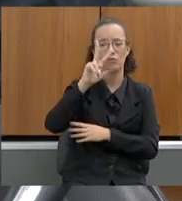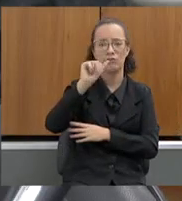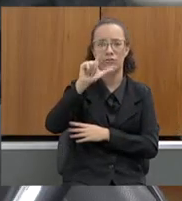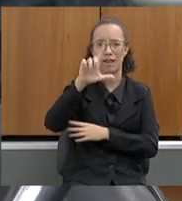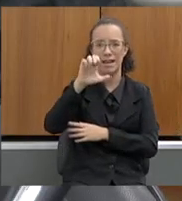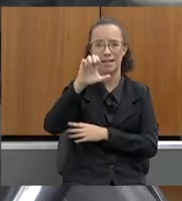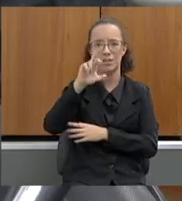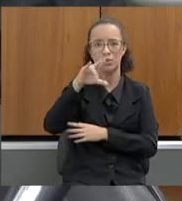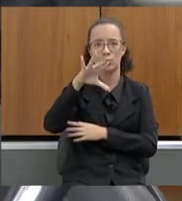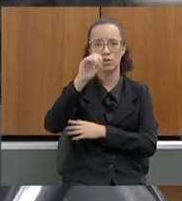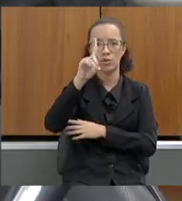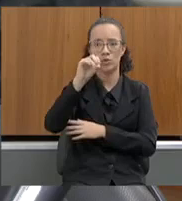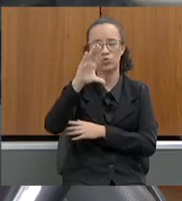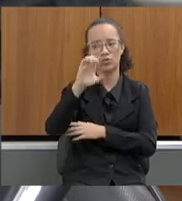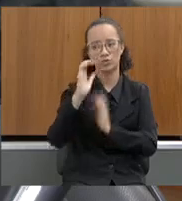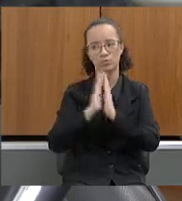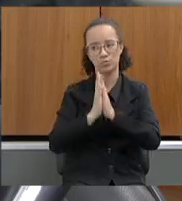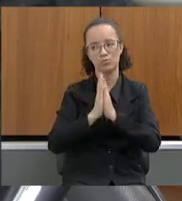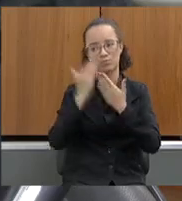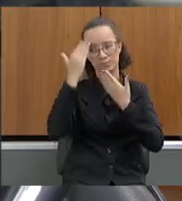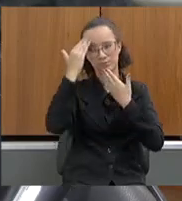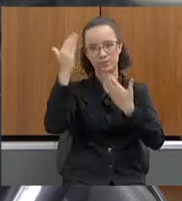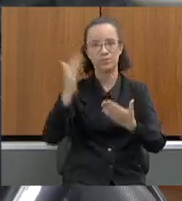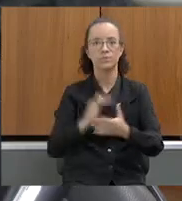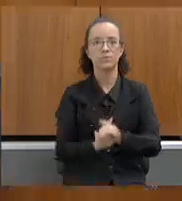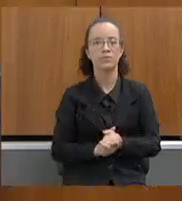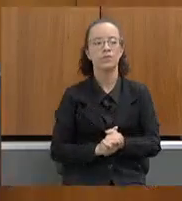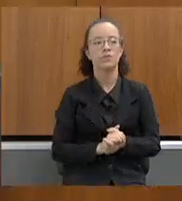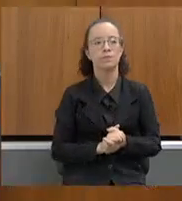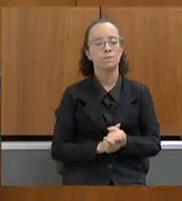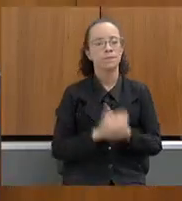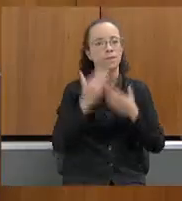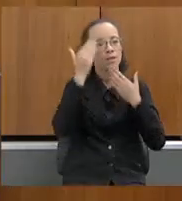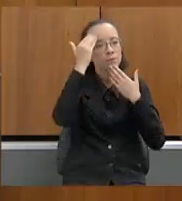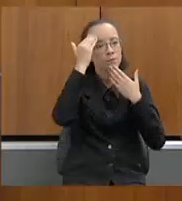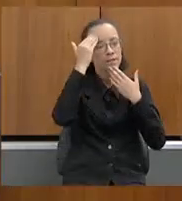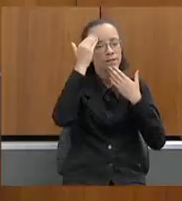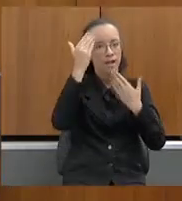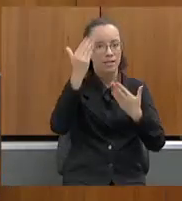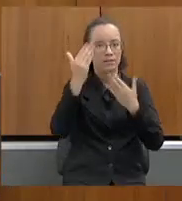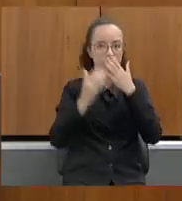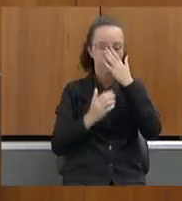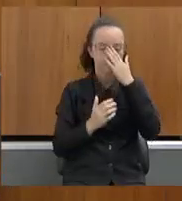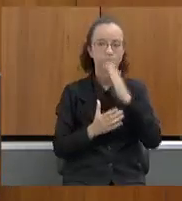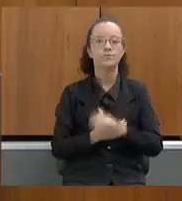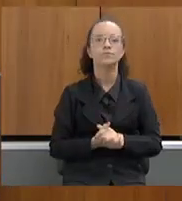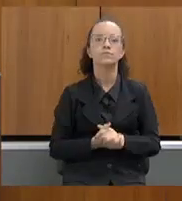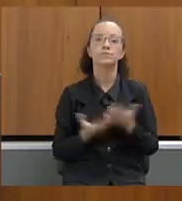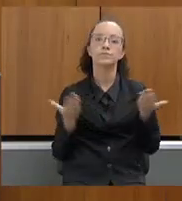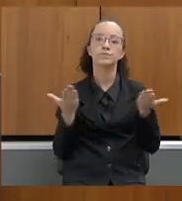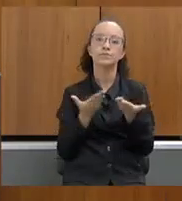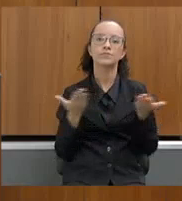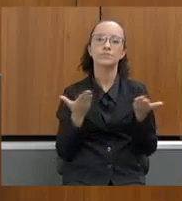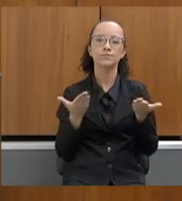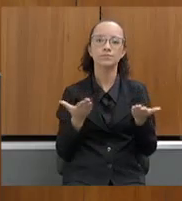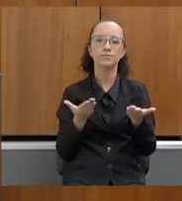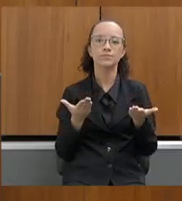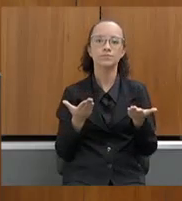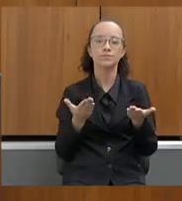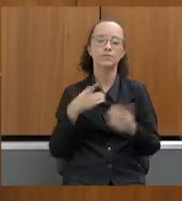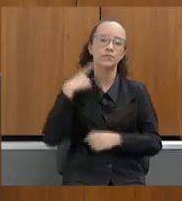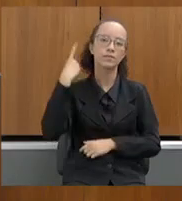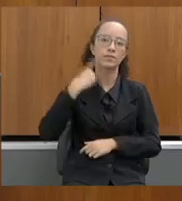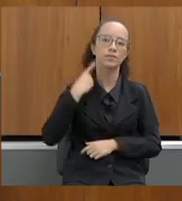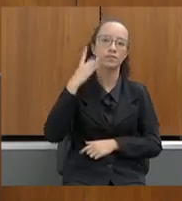de ampliar até lá. Muito obrigada. Muito obrigado, deputada Celise da Viola. Eu passo a palavra agora ao